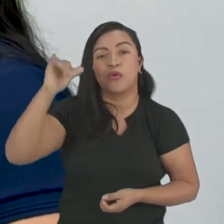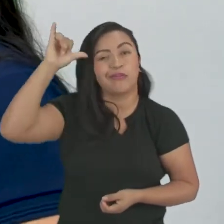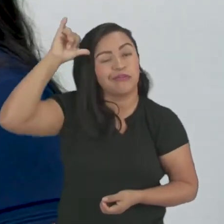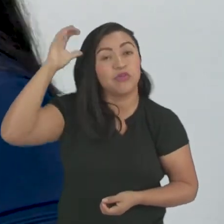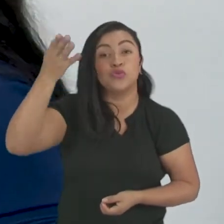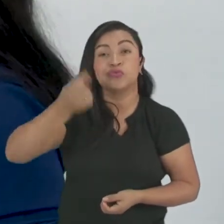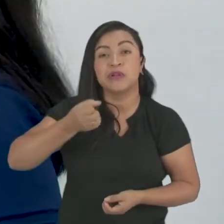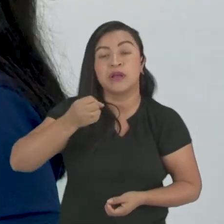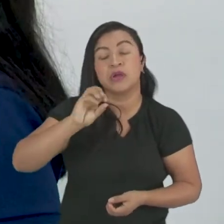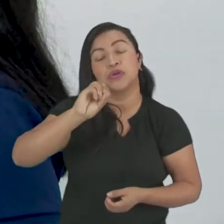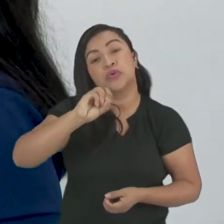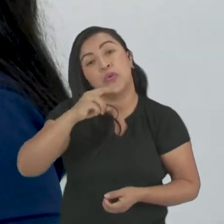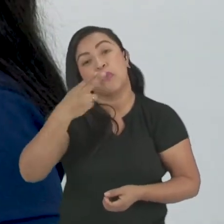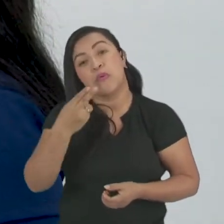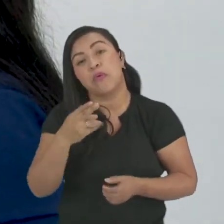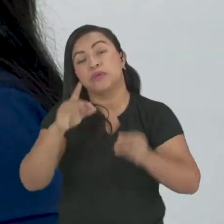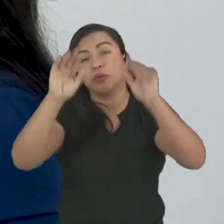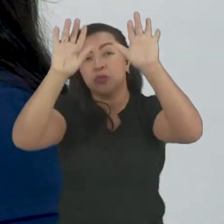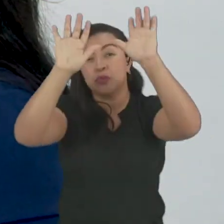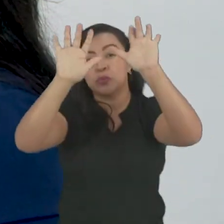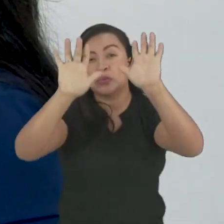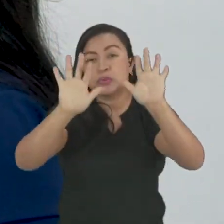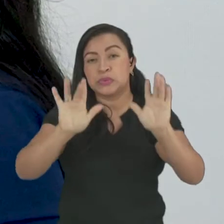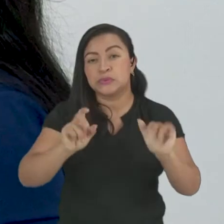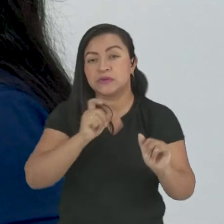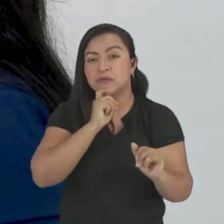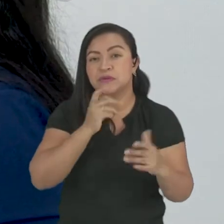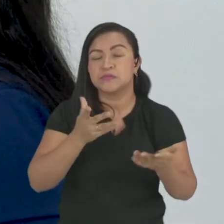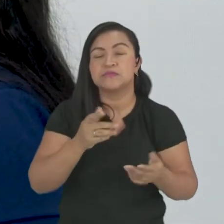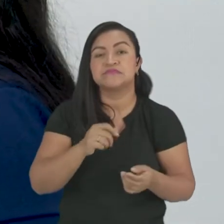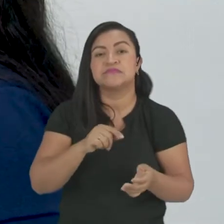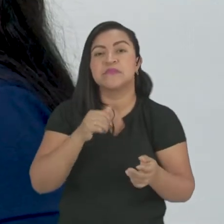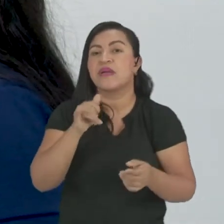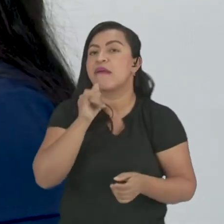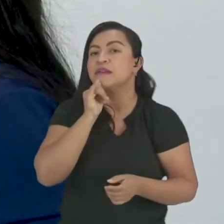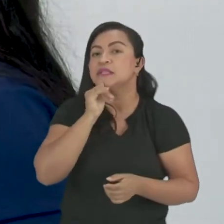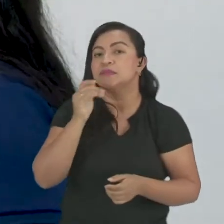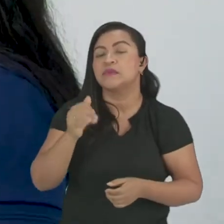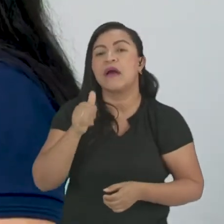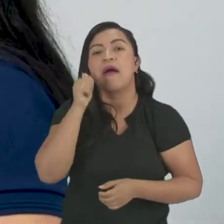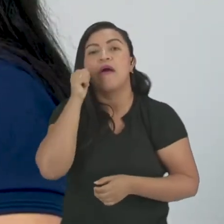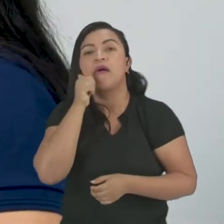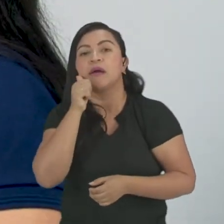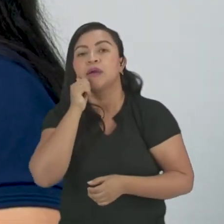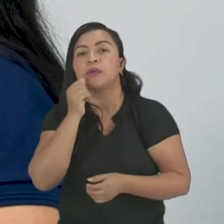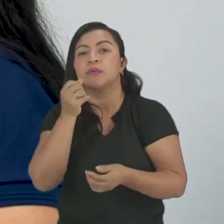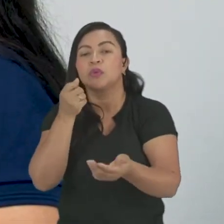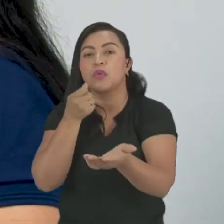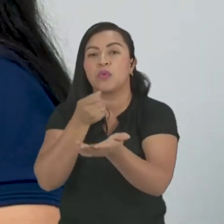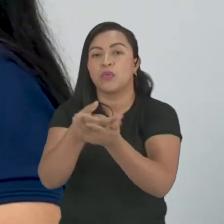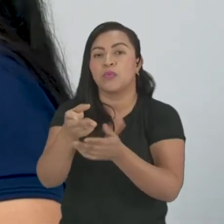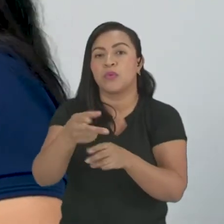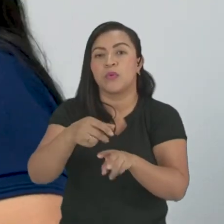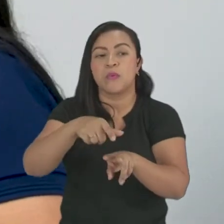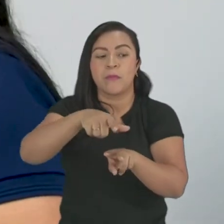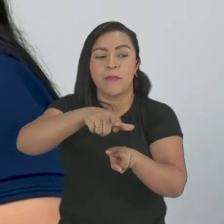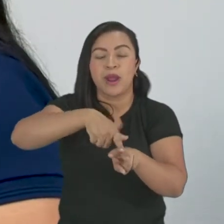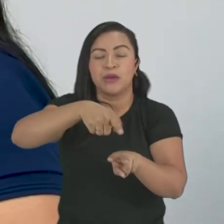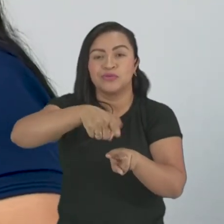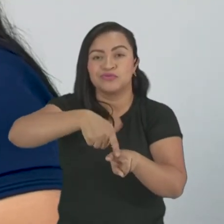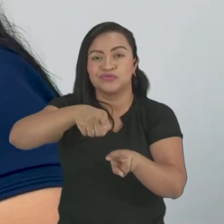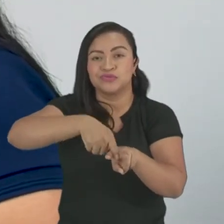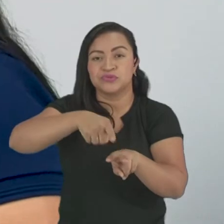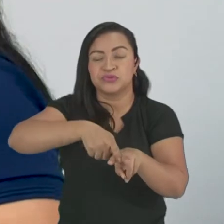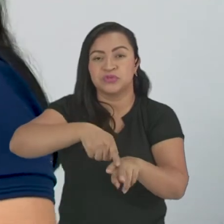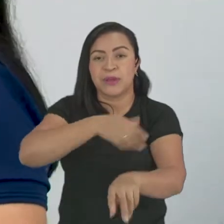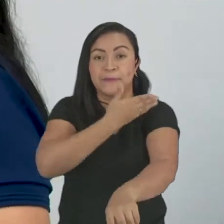só um exemplo, tem uma frase aqui nesse dicionário. A menina comprou um par de sandálias brancas. Já sei